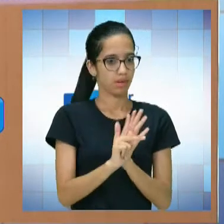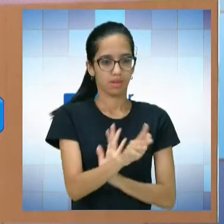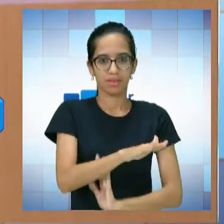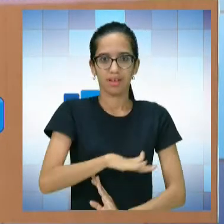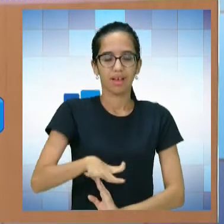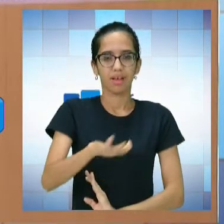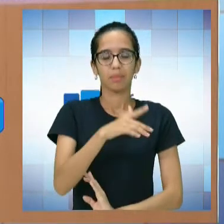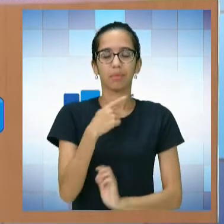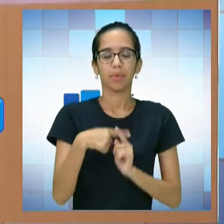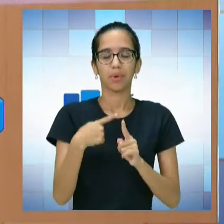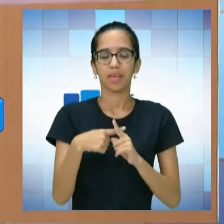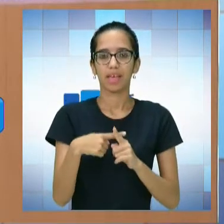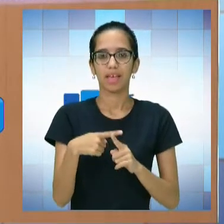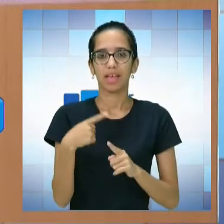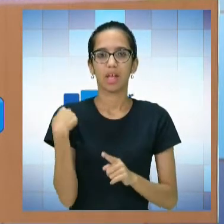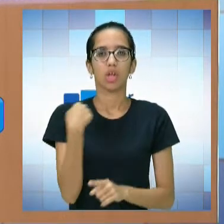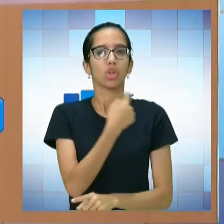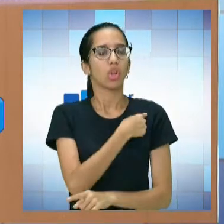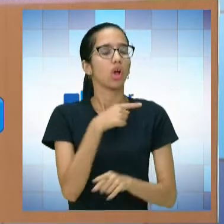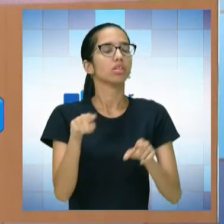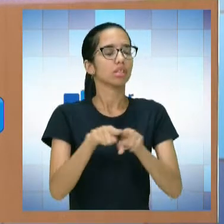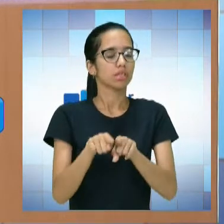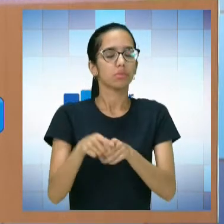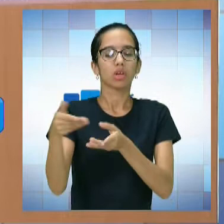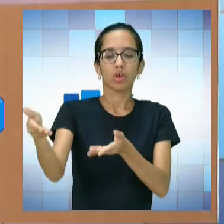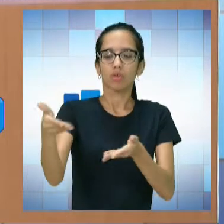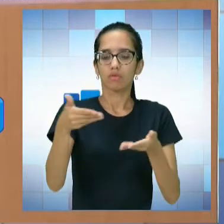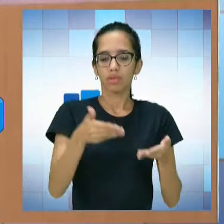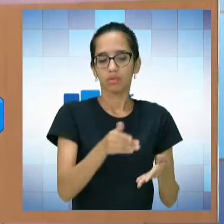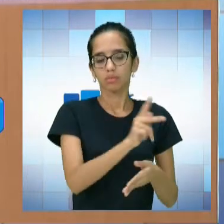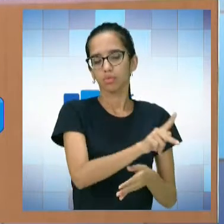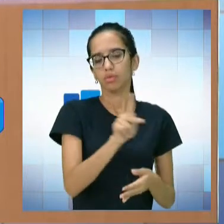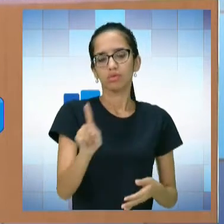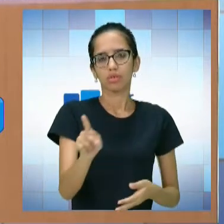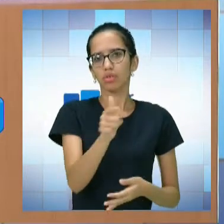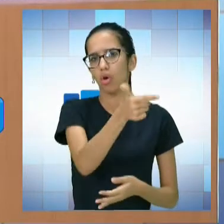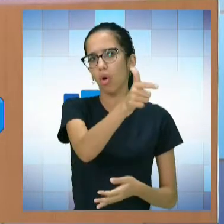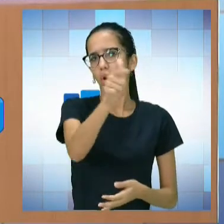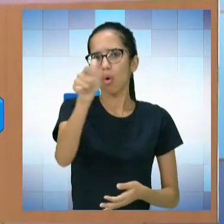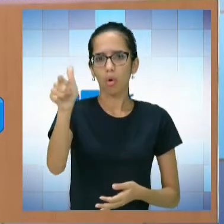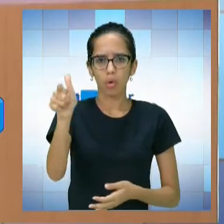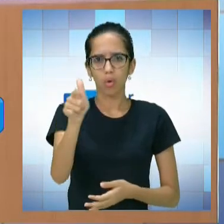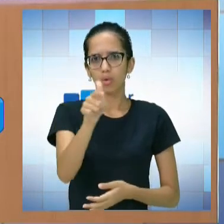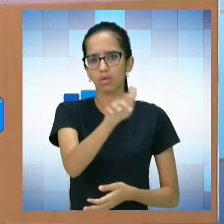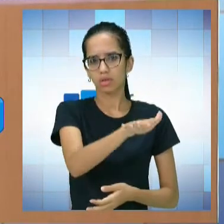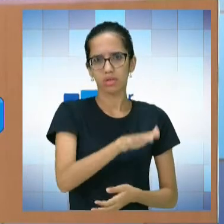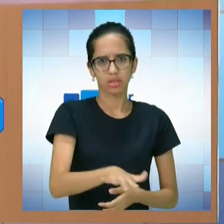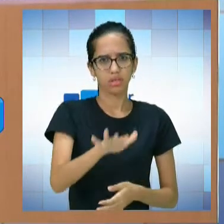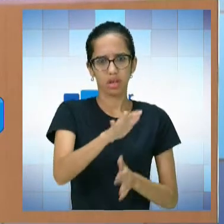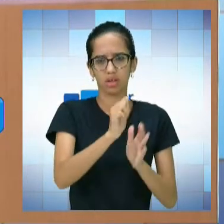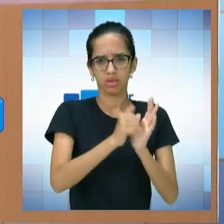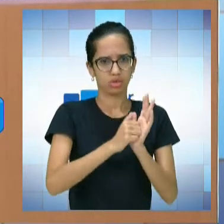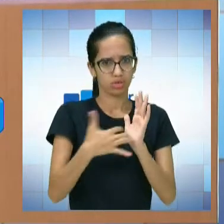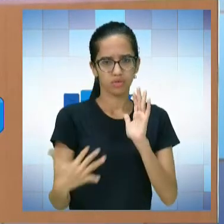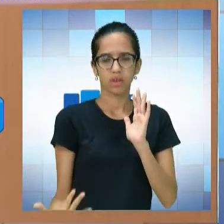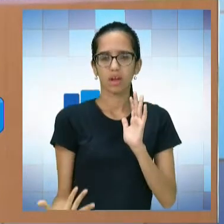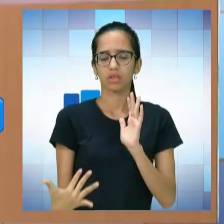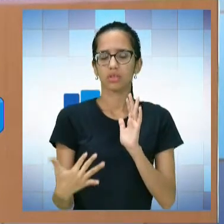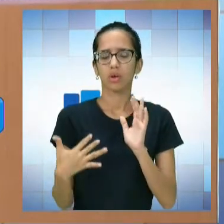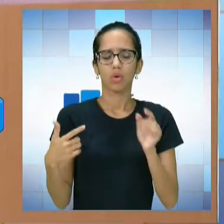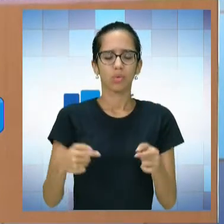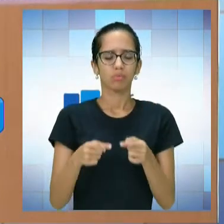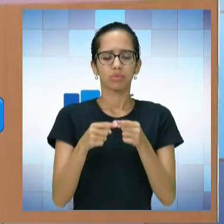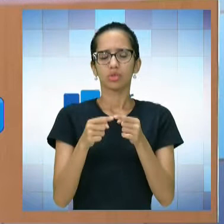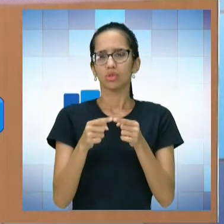porque a gente incluiu professores que são de outras áreas para participar do curso, com o